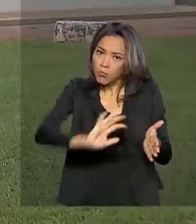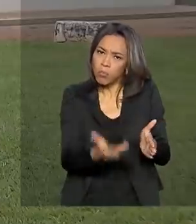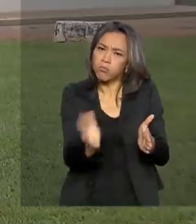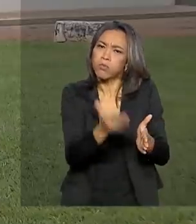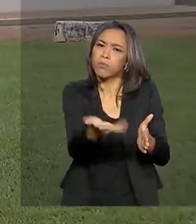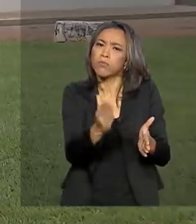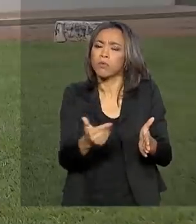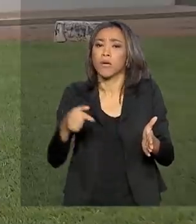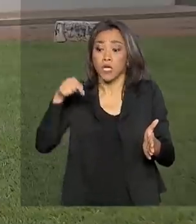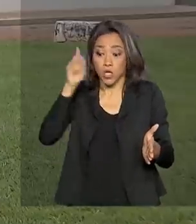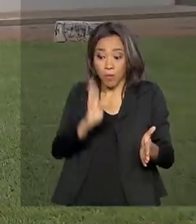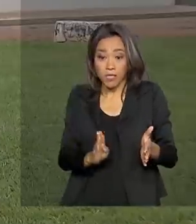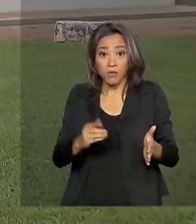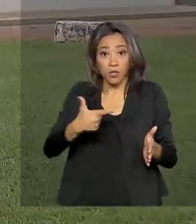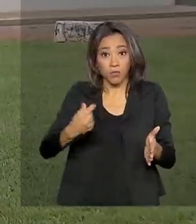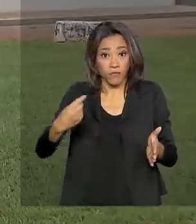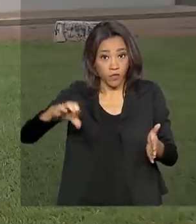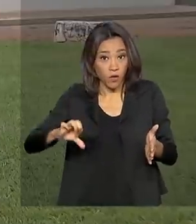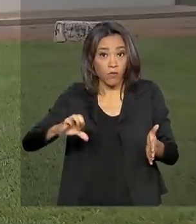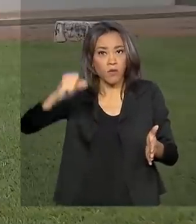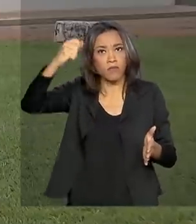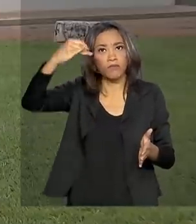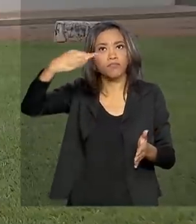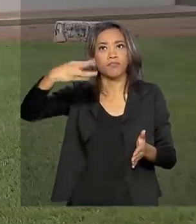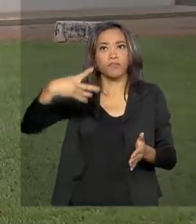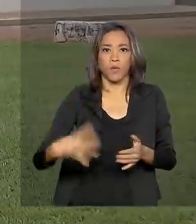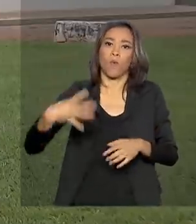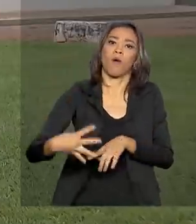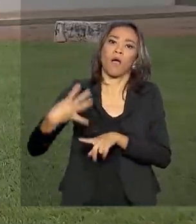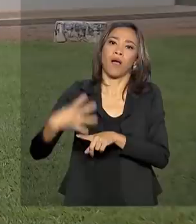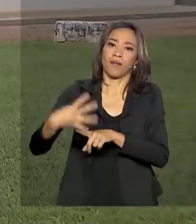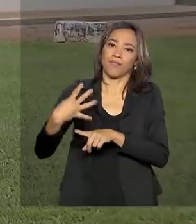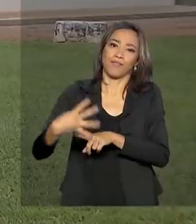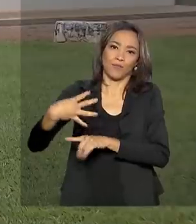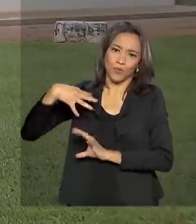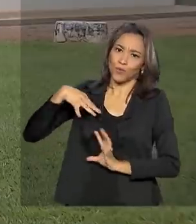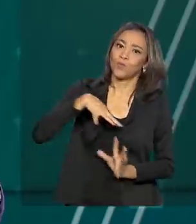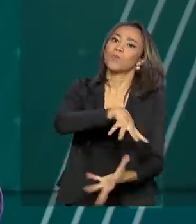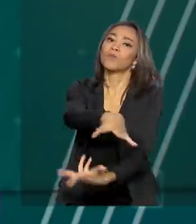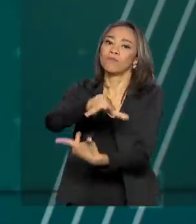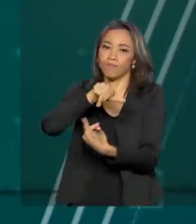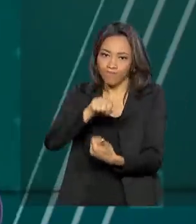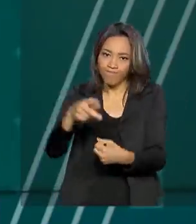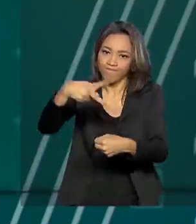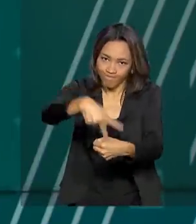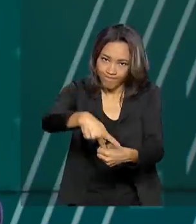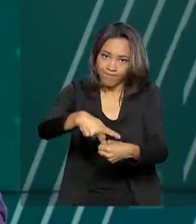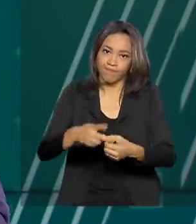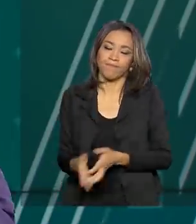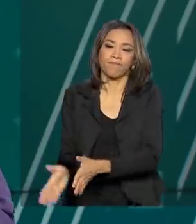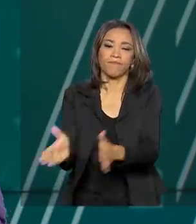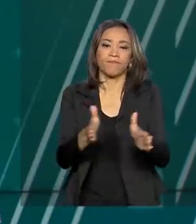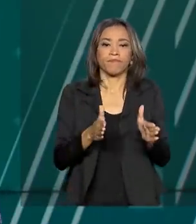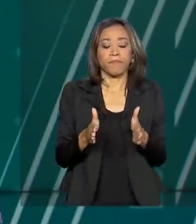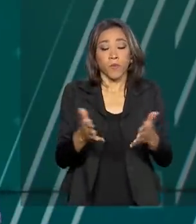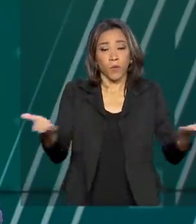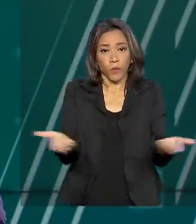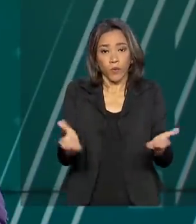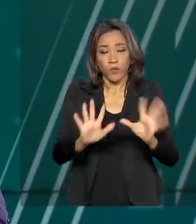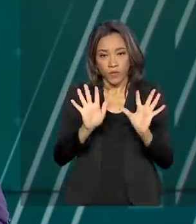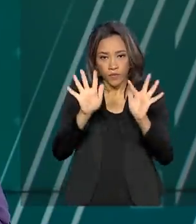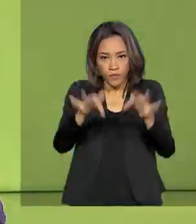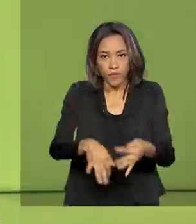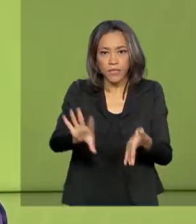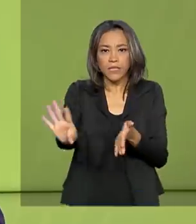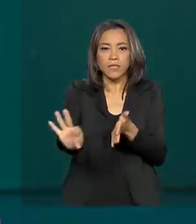em 2029, em quarto lugar na produção mundial de petróleo. Terminam hoje as inscrições para